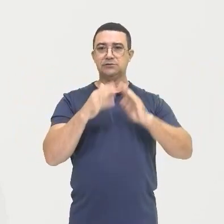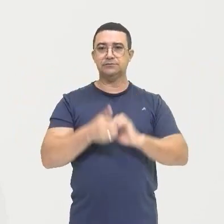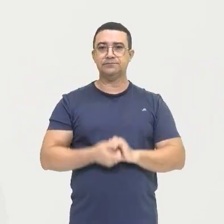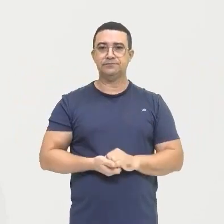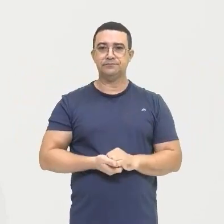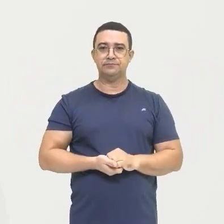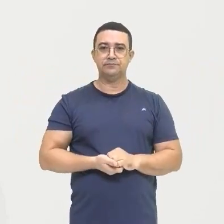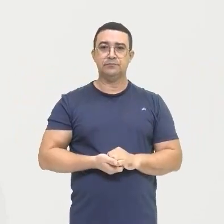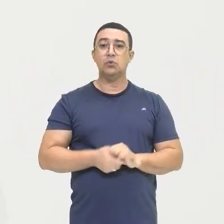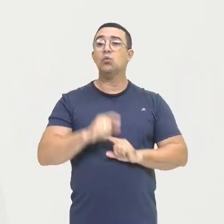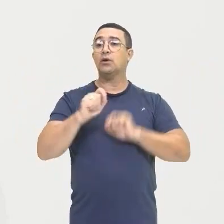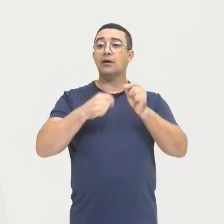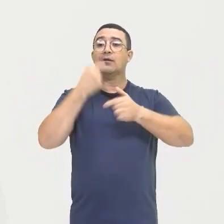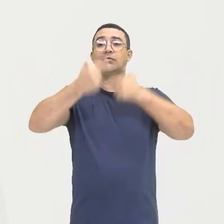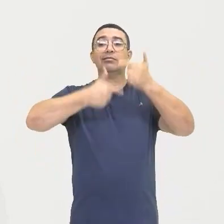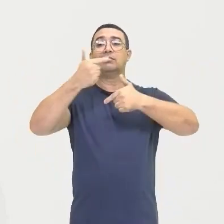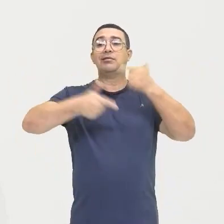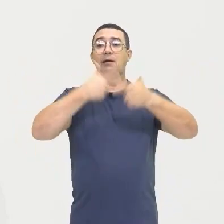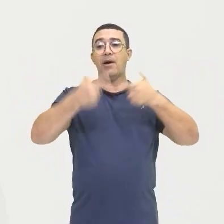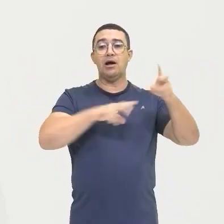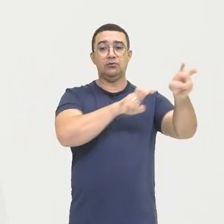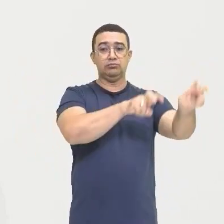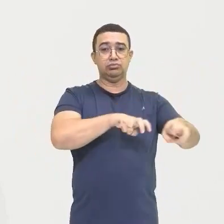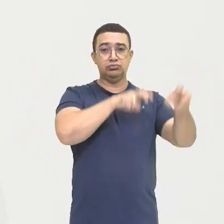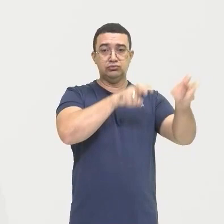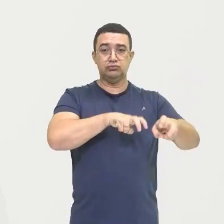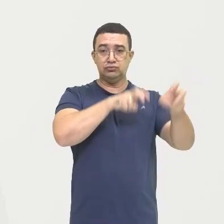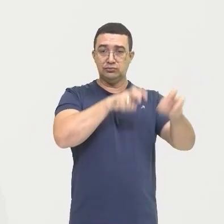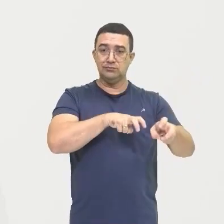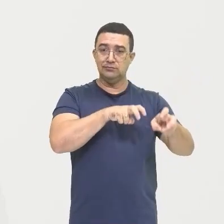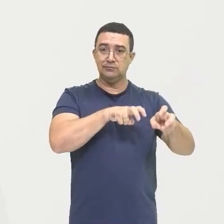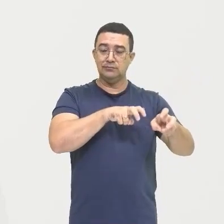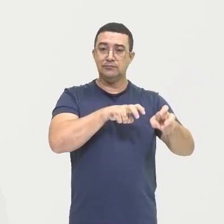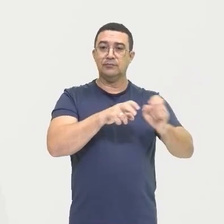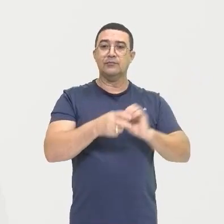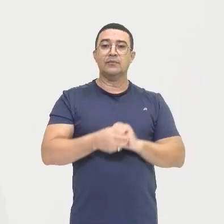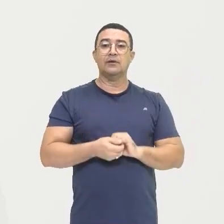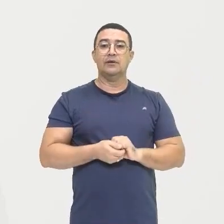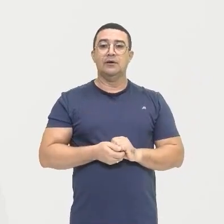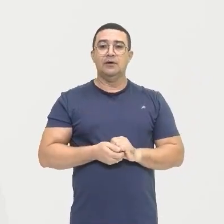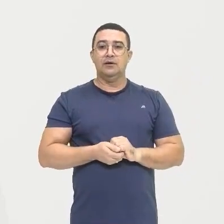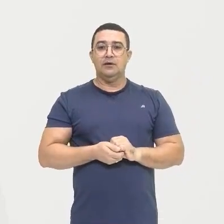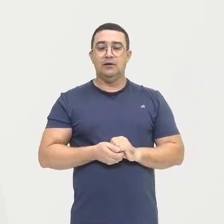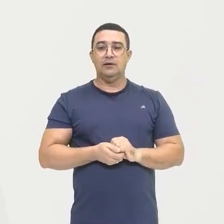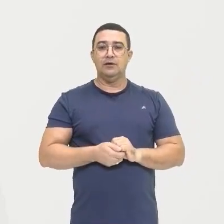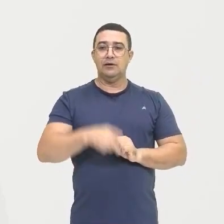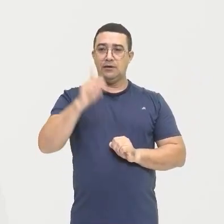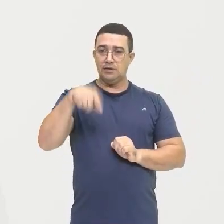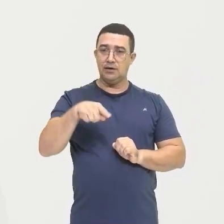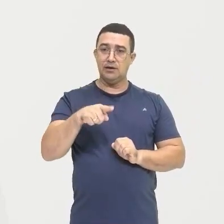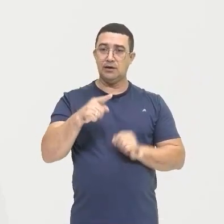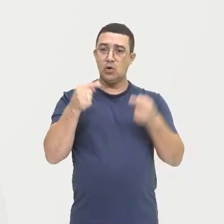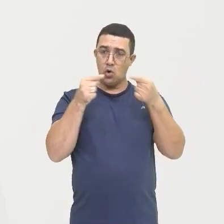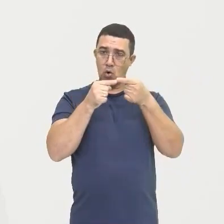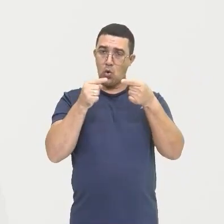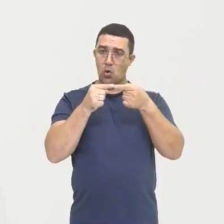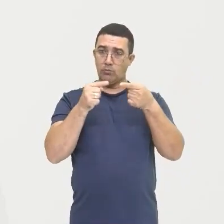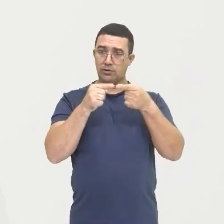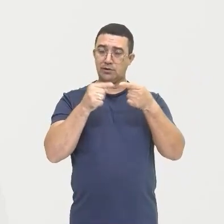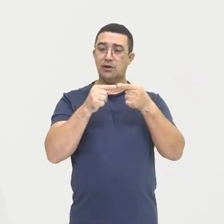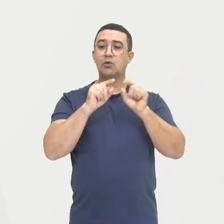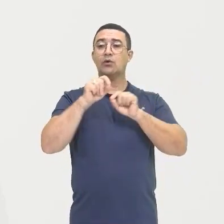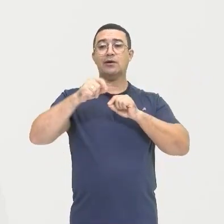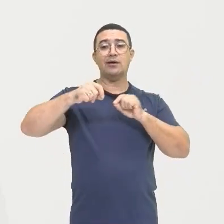Com atividades Aqui Olha Essas atividades Da agricultura Elas já vão ser ligadas Aqui A